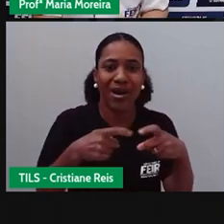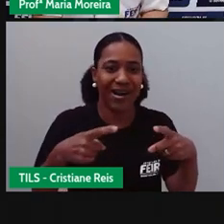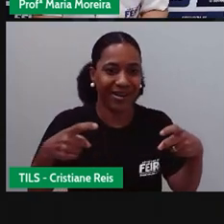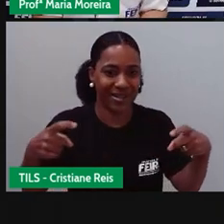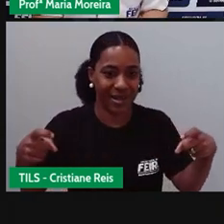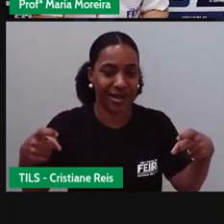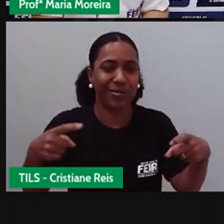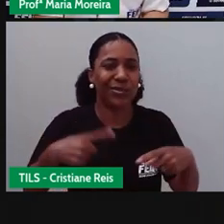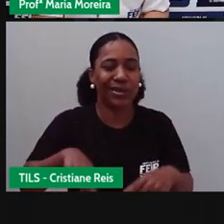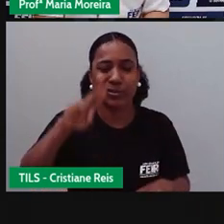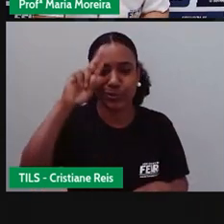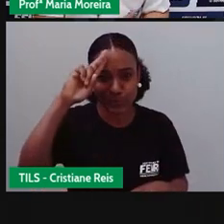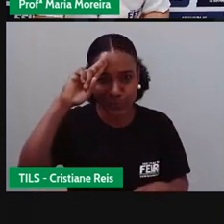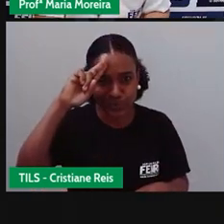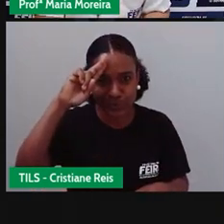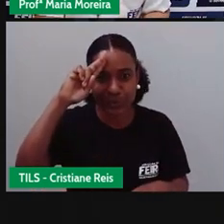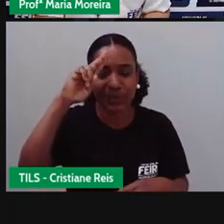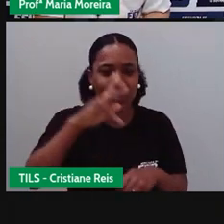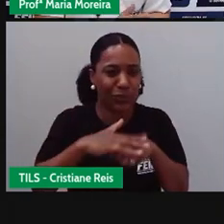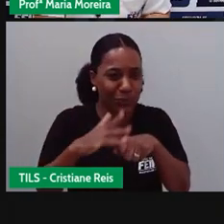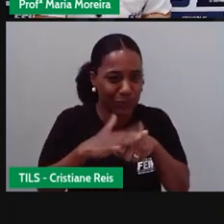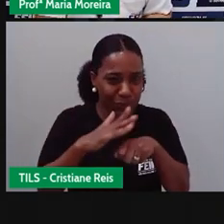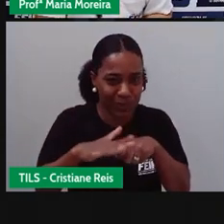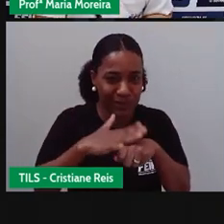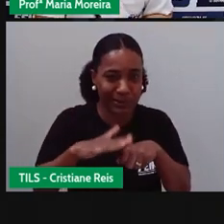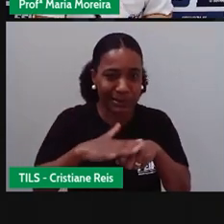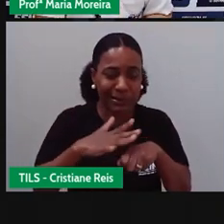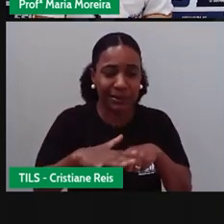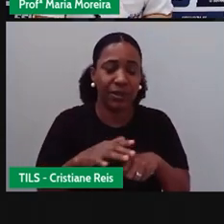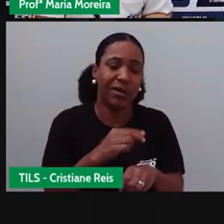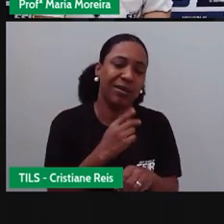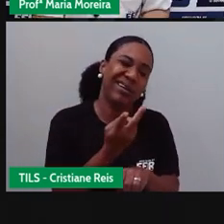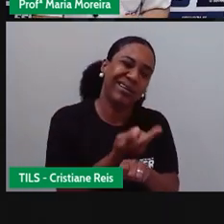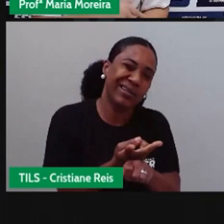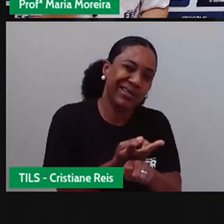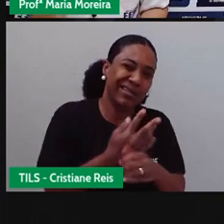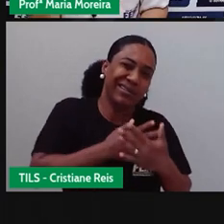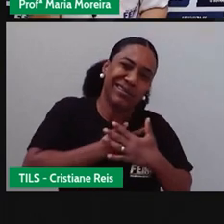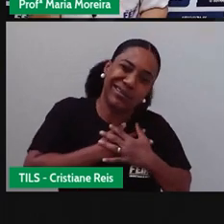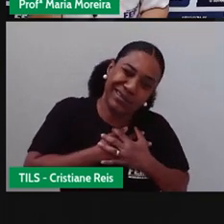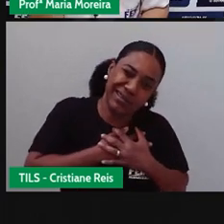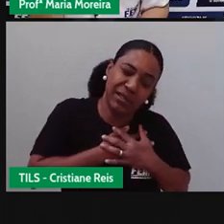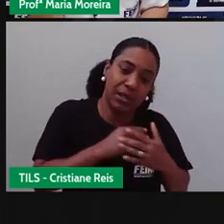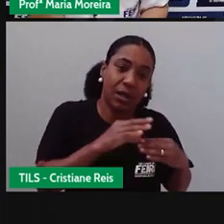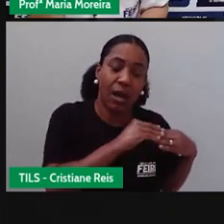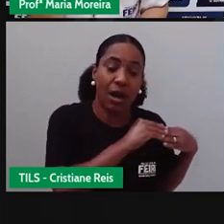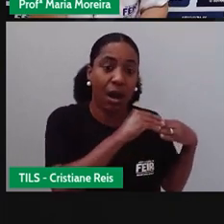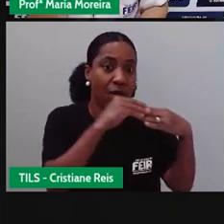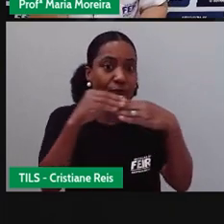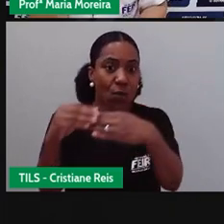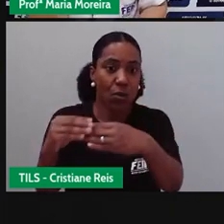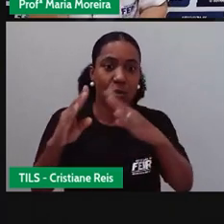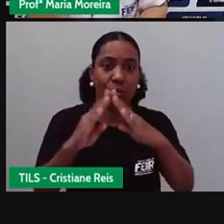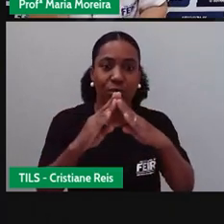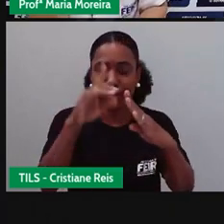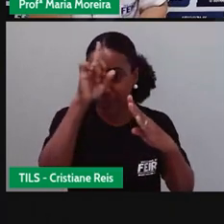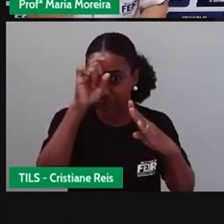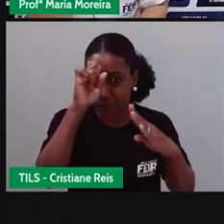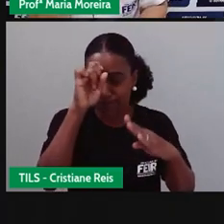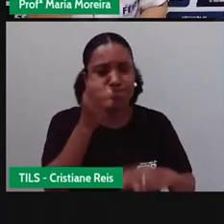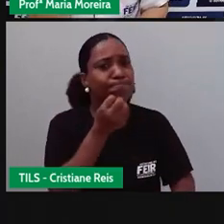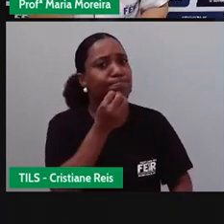atender aquele soldado rapidamente, até ele chegar no hospital, pra garantir a vida dele. E aí, os hospitais falaram, olha, poxa, boa ideia.